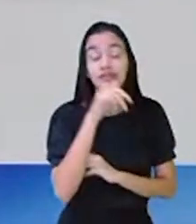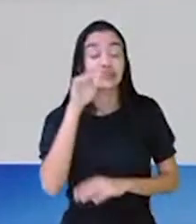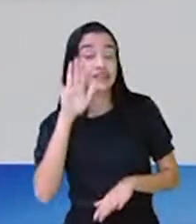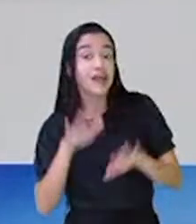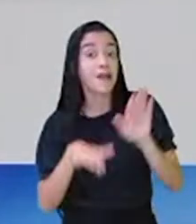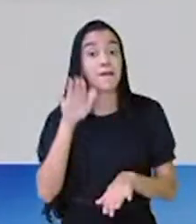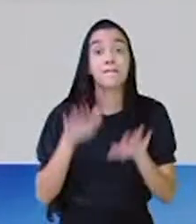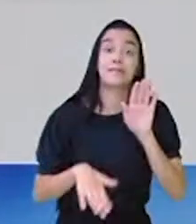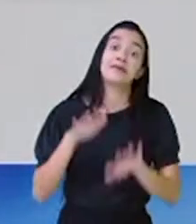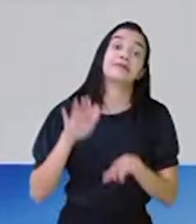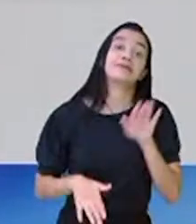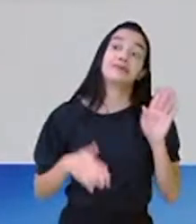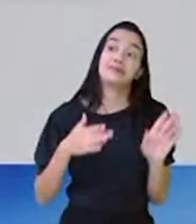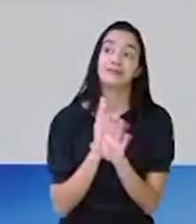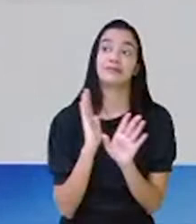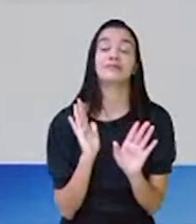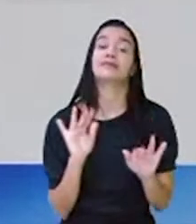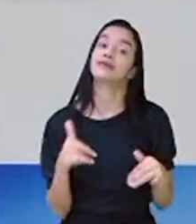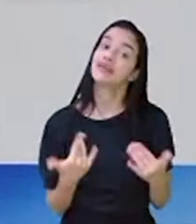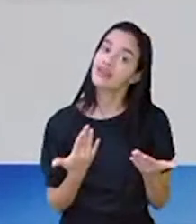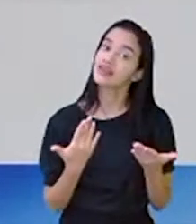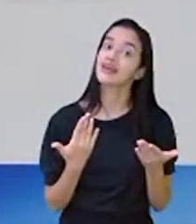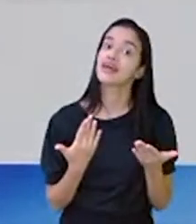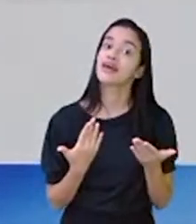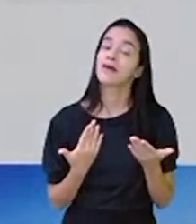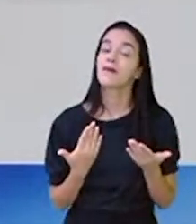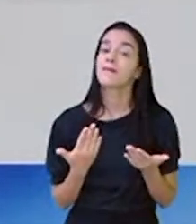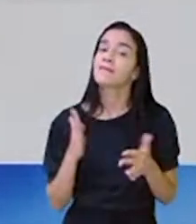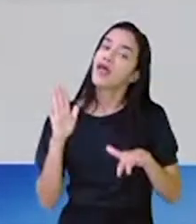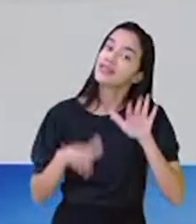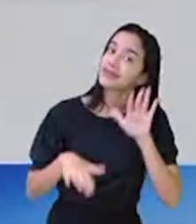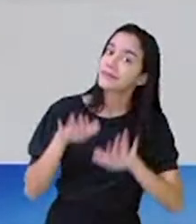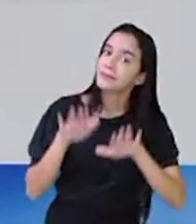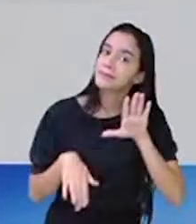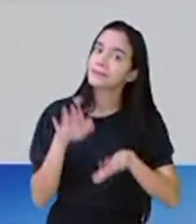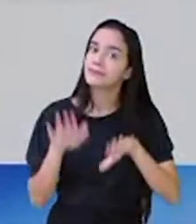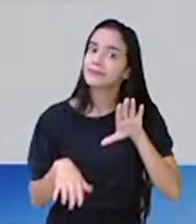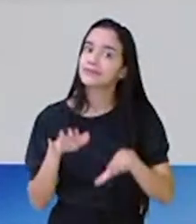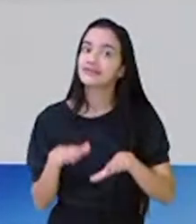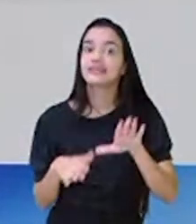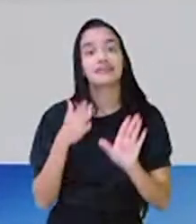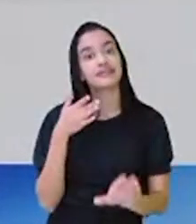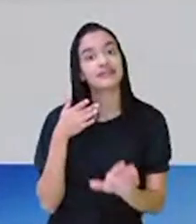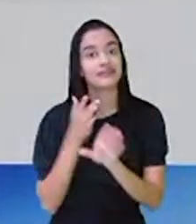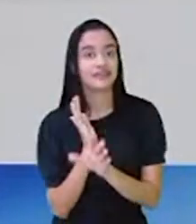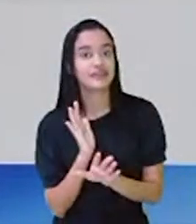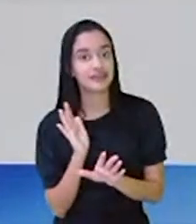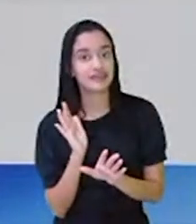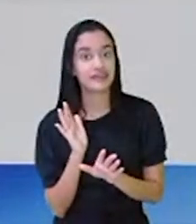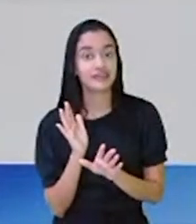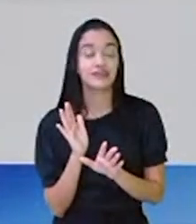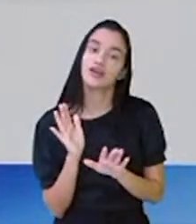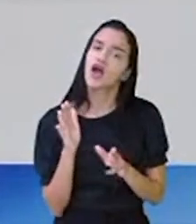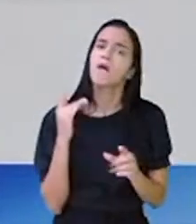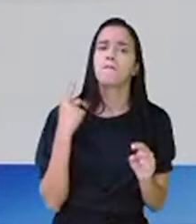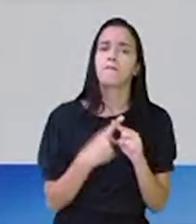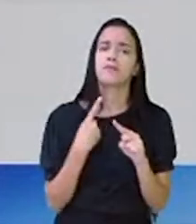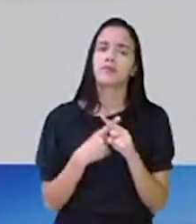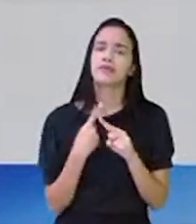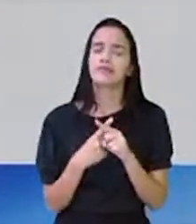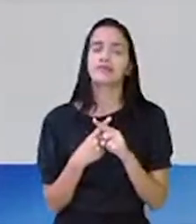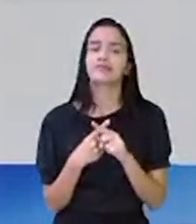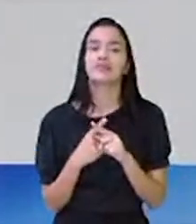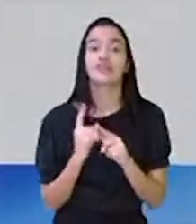muito de descobrir a mensagem, depende muito de descobrir o enigma. Por quê?